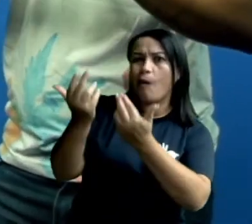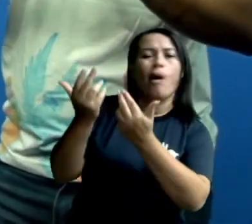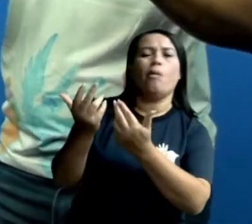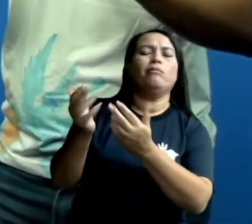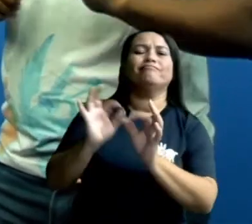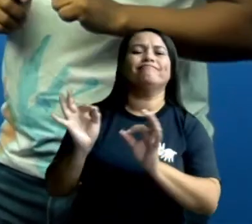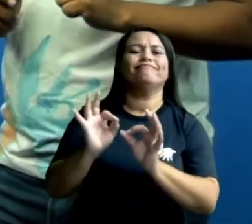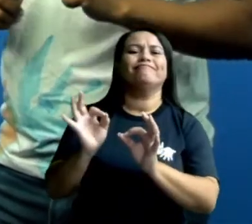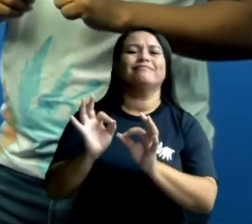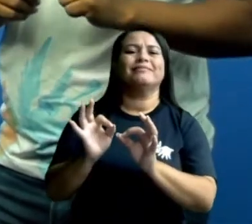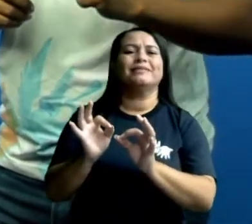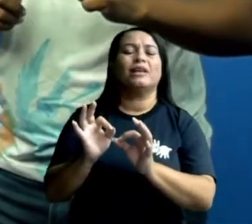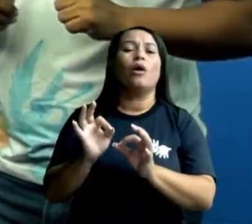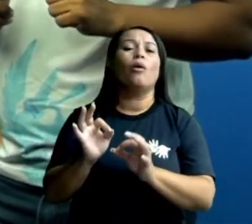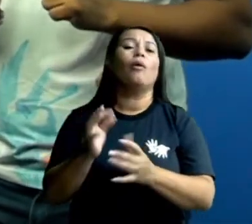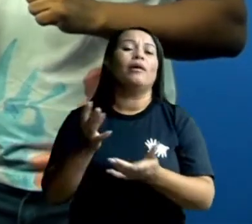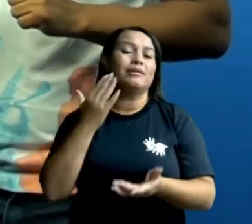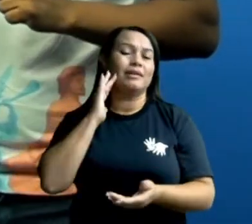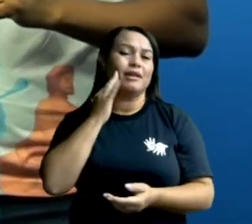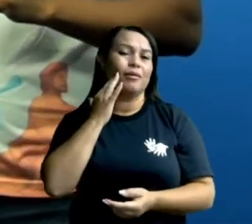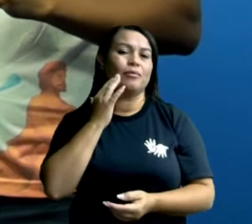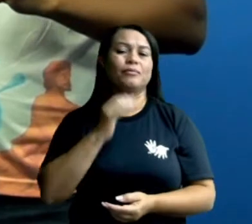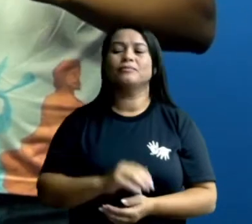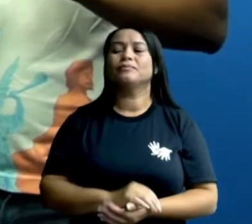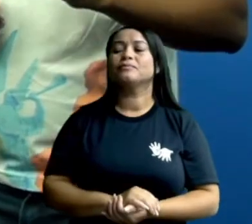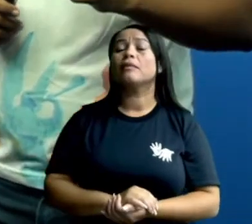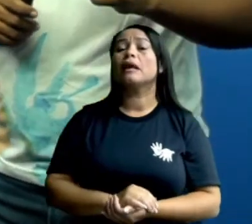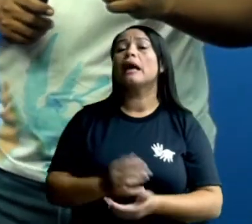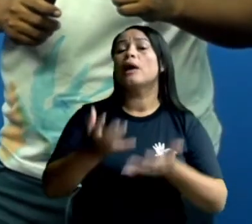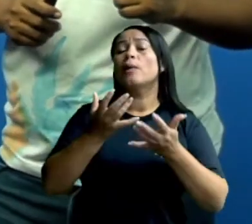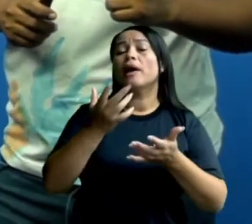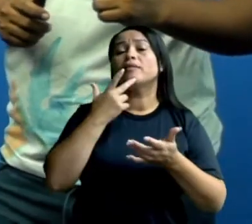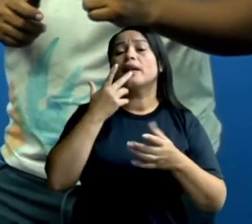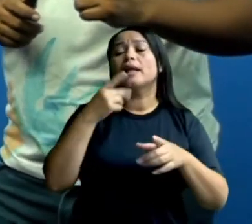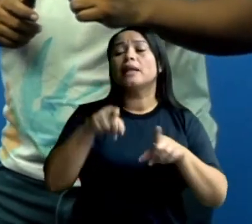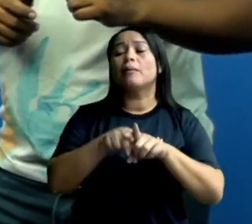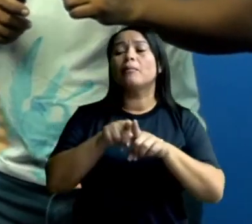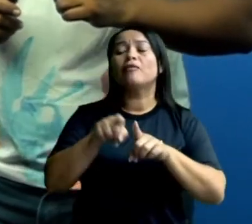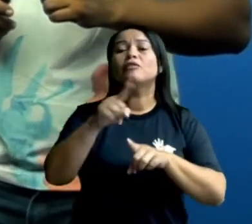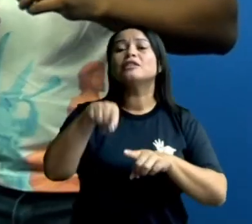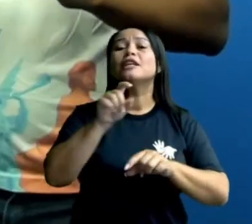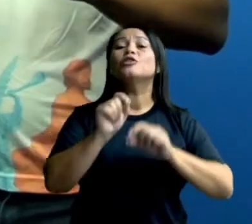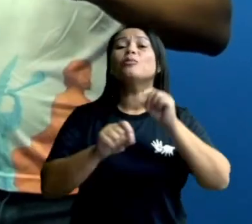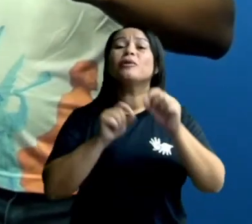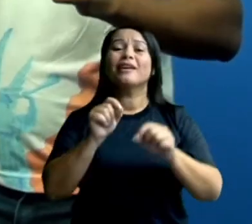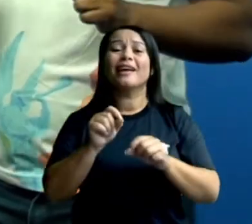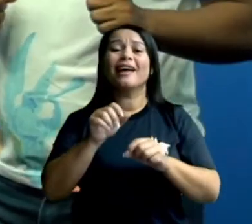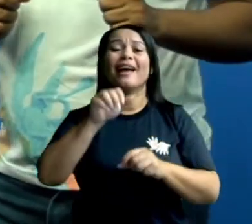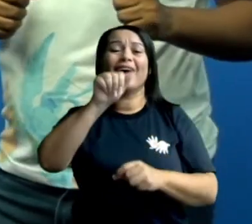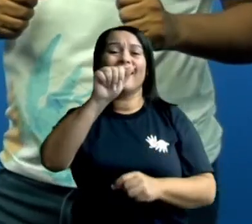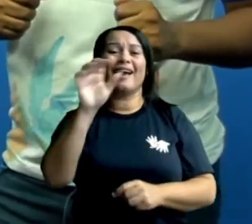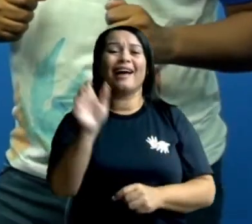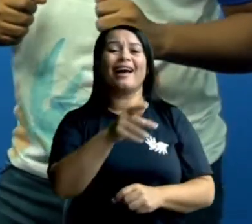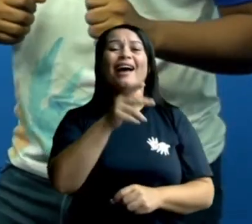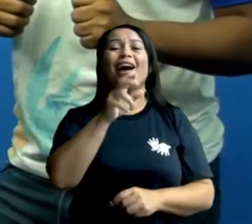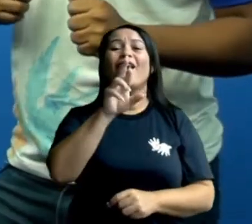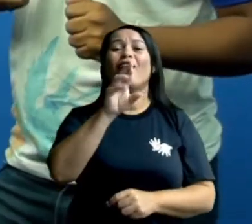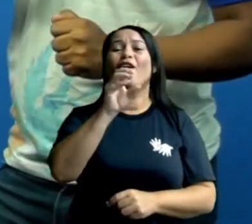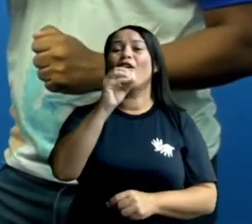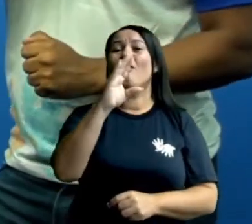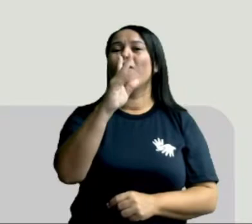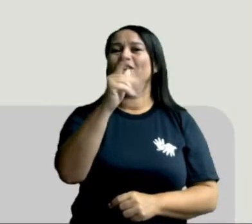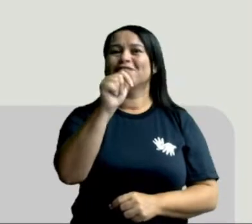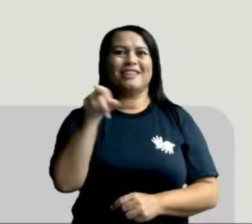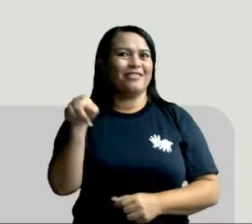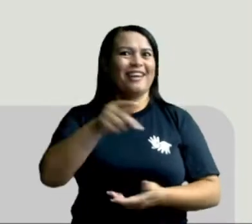Mas o filme não deixa de ser legal por conta disso. O que eu quero falar também para vocês é sobre a rocha. Só que não é essa